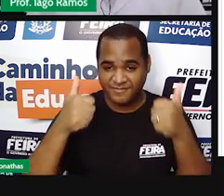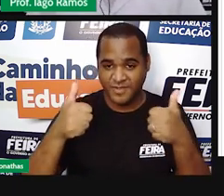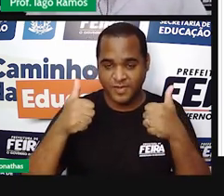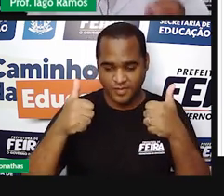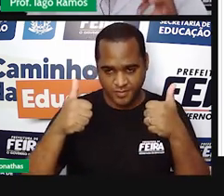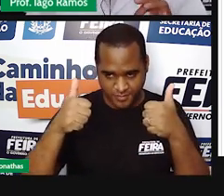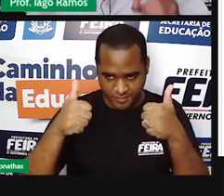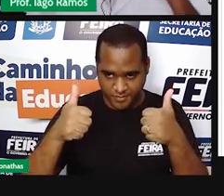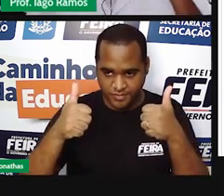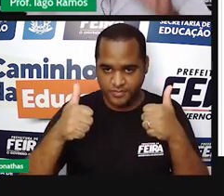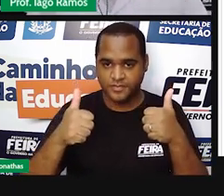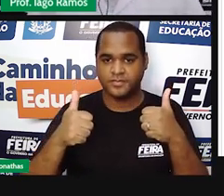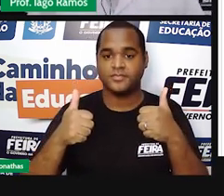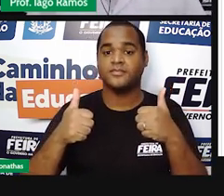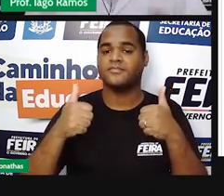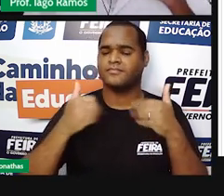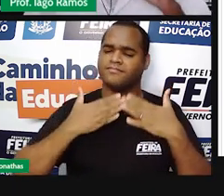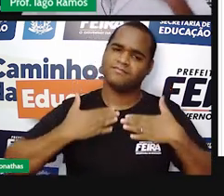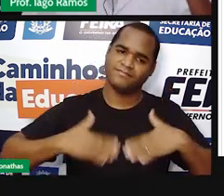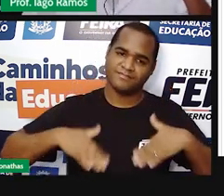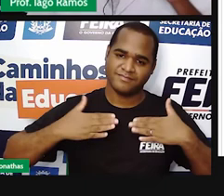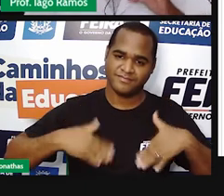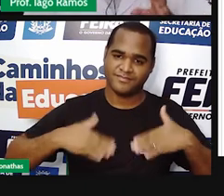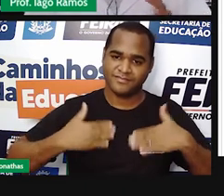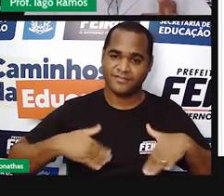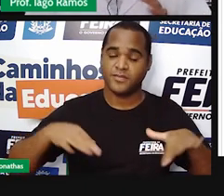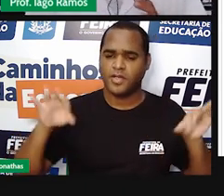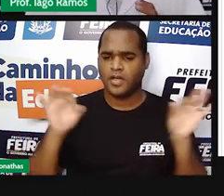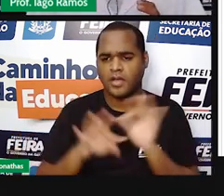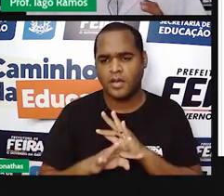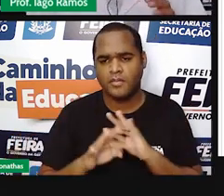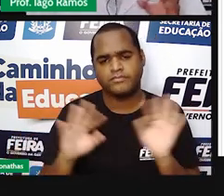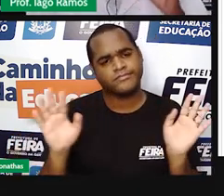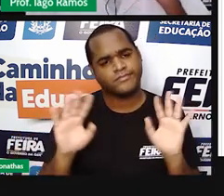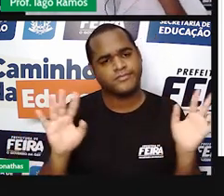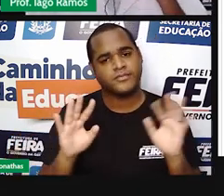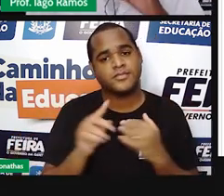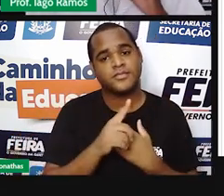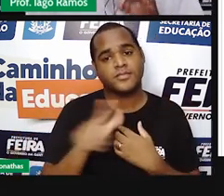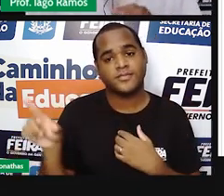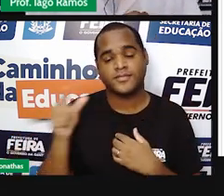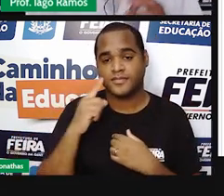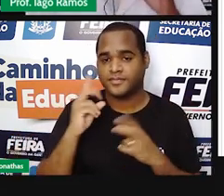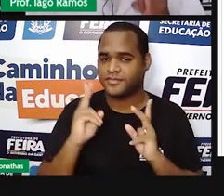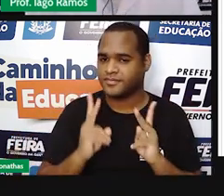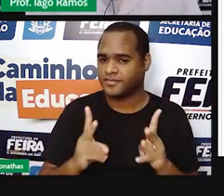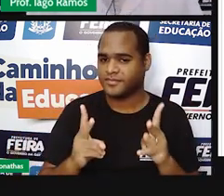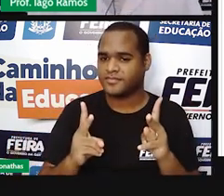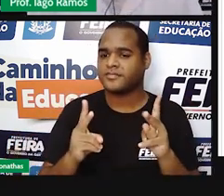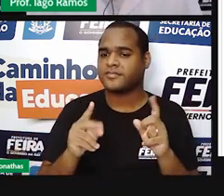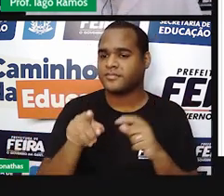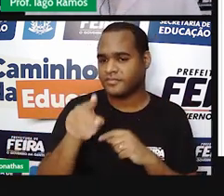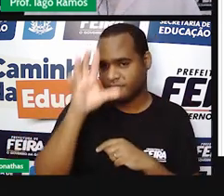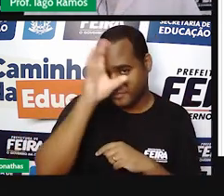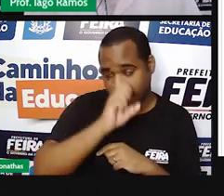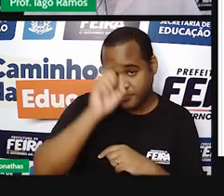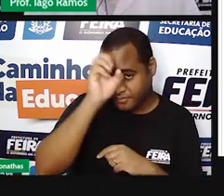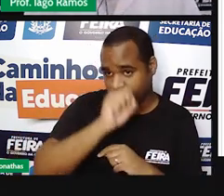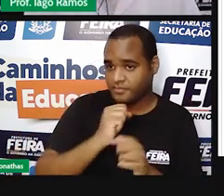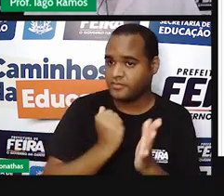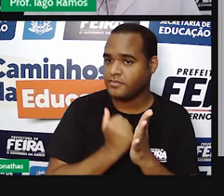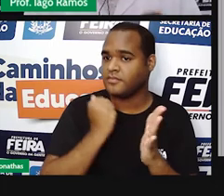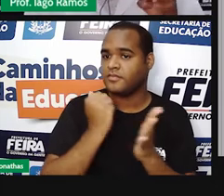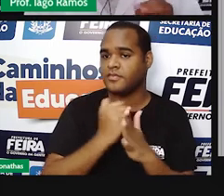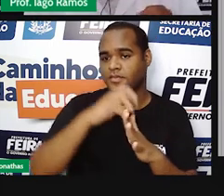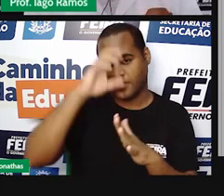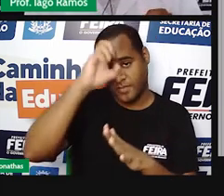Bom, mas assim, calma, porque não acaba por aqui. A gente vai continuar entendendo essas coisas